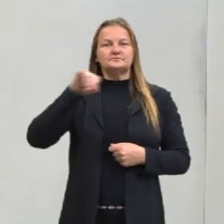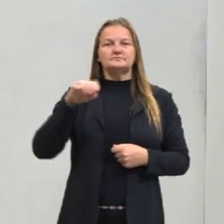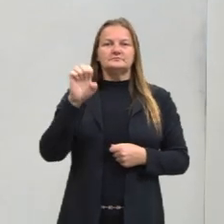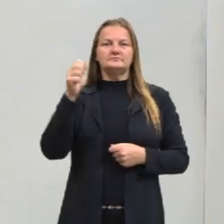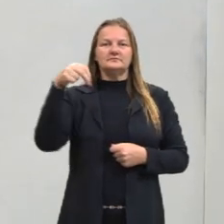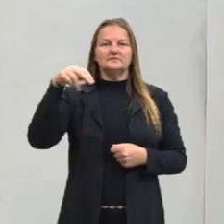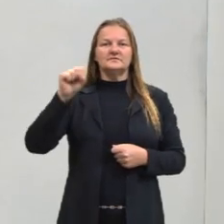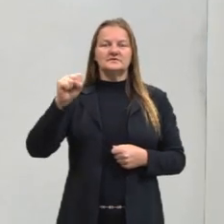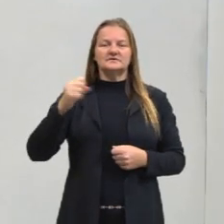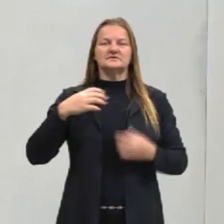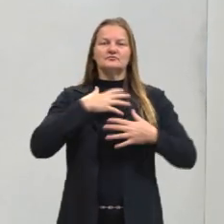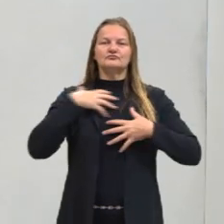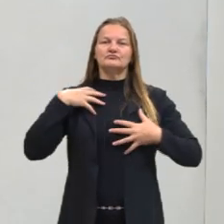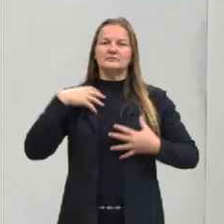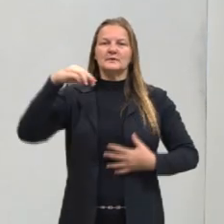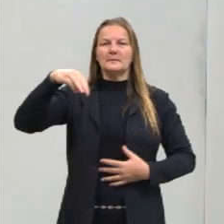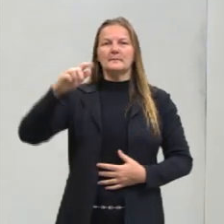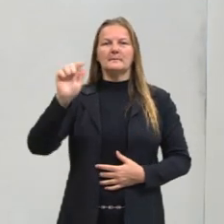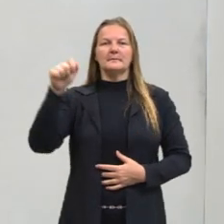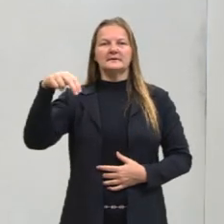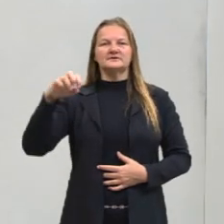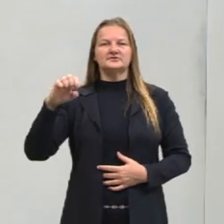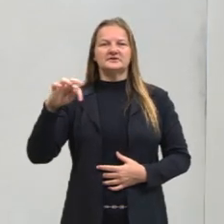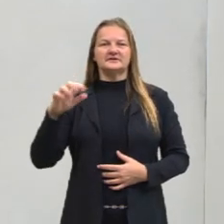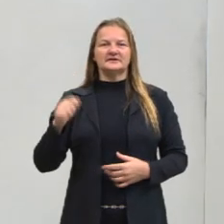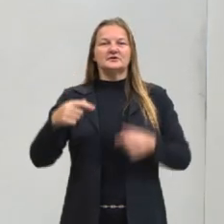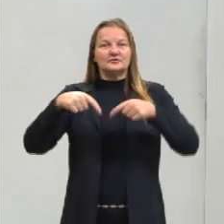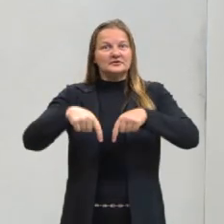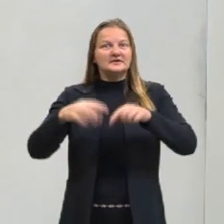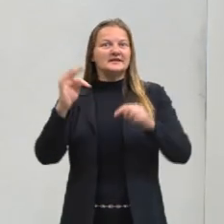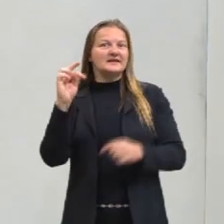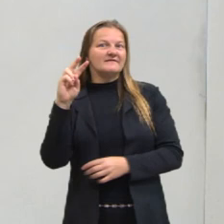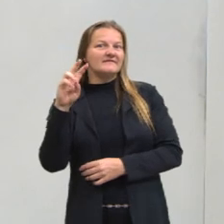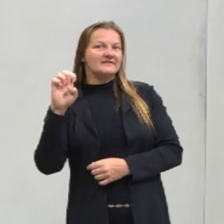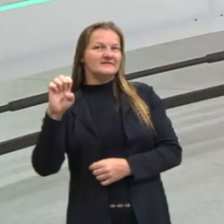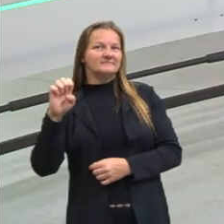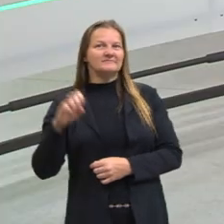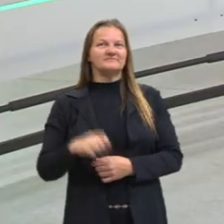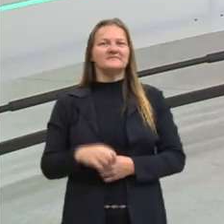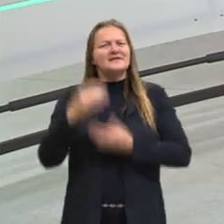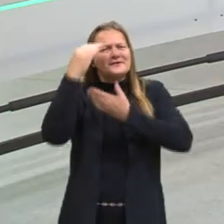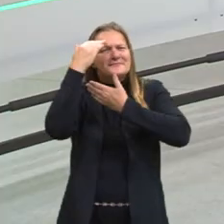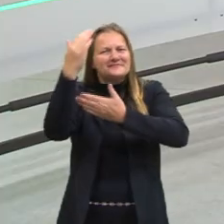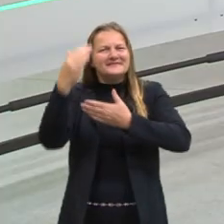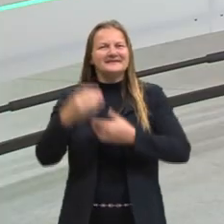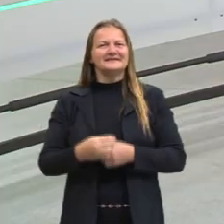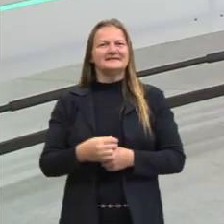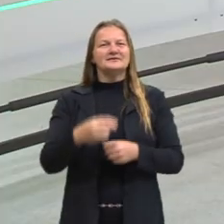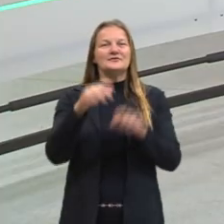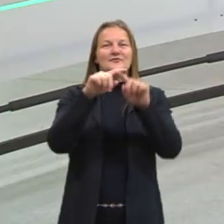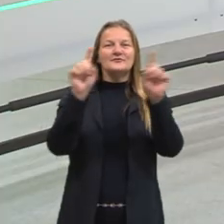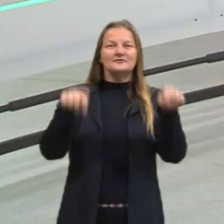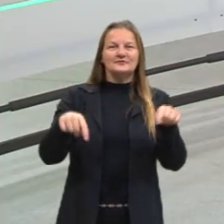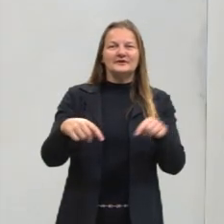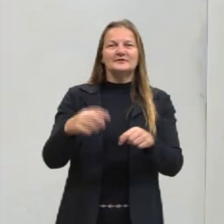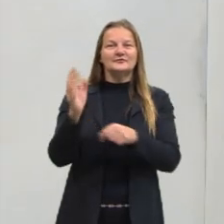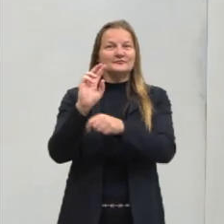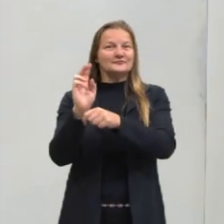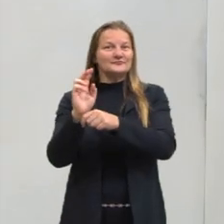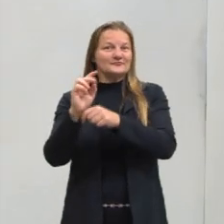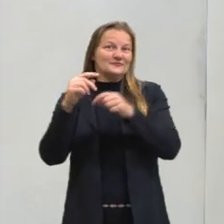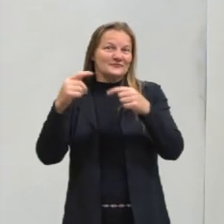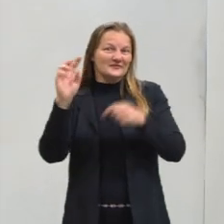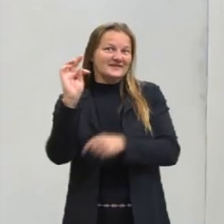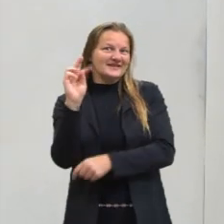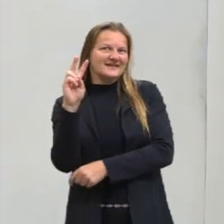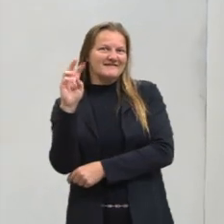camiseta magenta do projeto. Estou aqui no estúdio da TVE. Quero agradecer aqui os funcionários, o pessoal da TVE, que nos ajuda